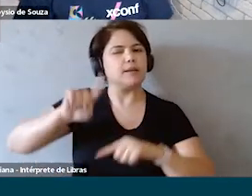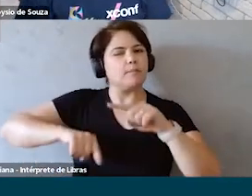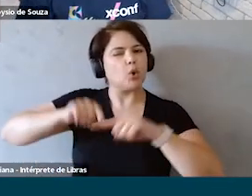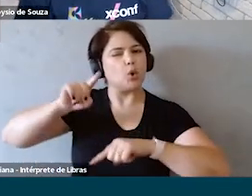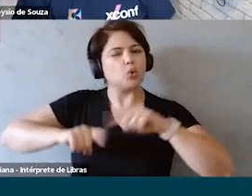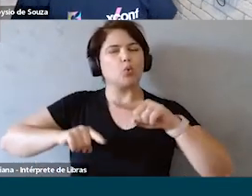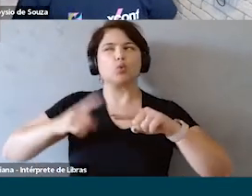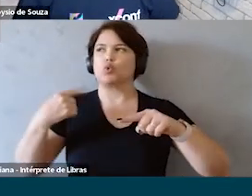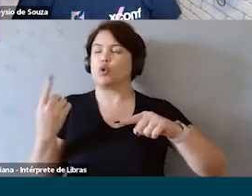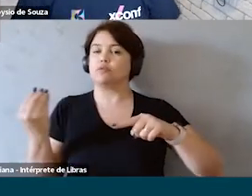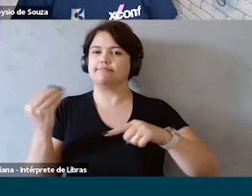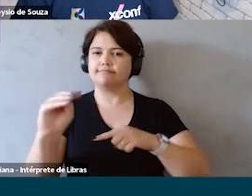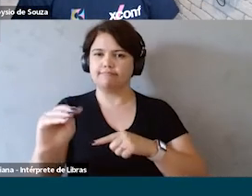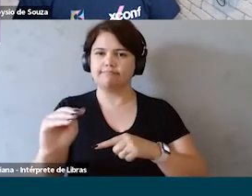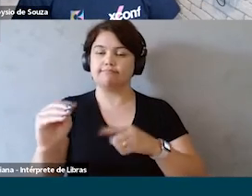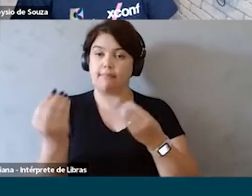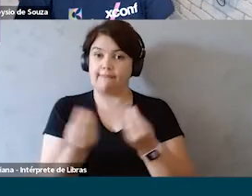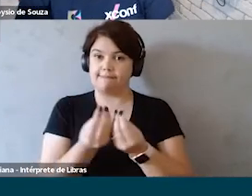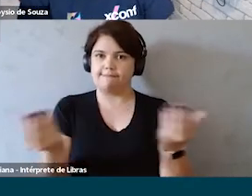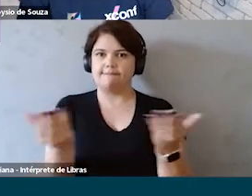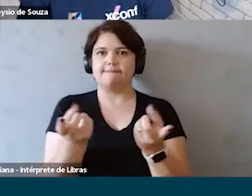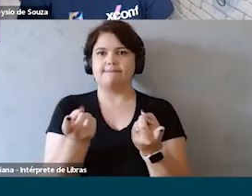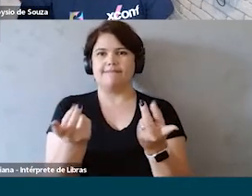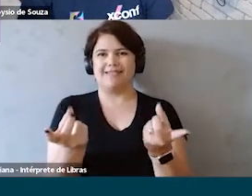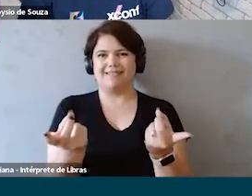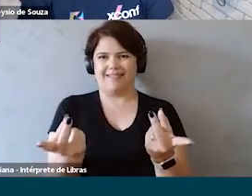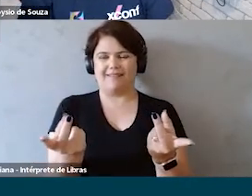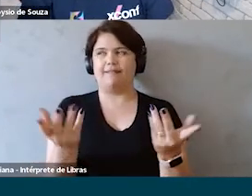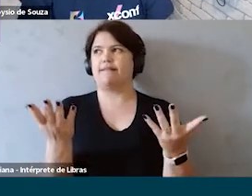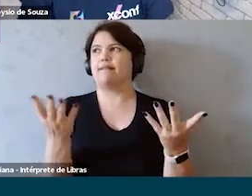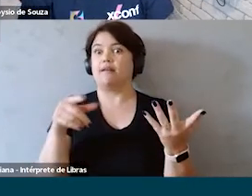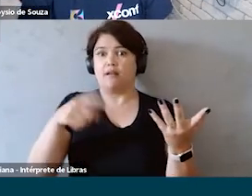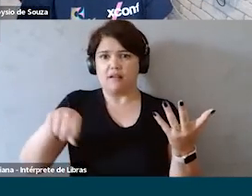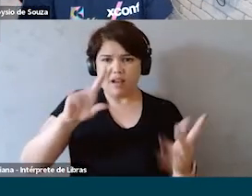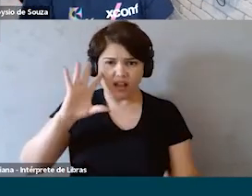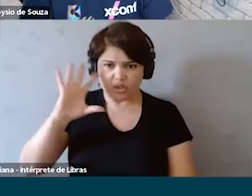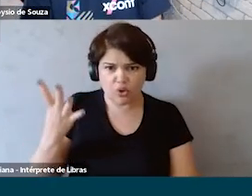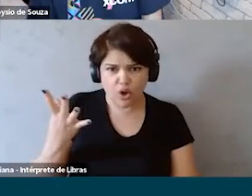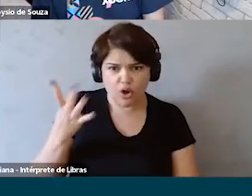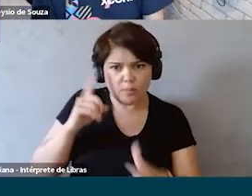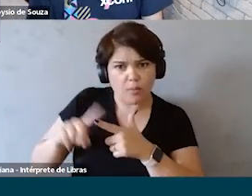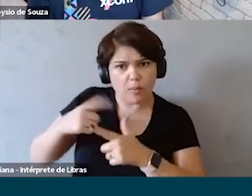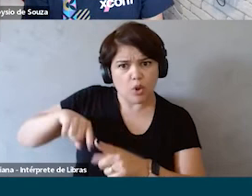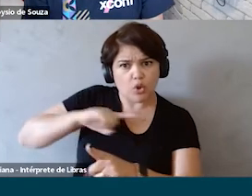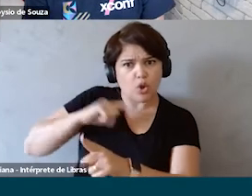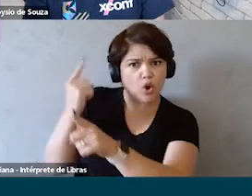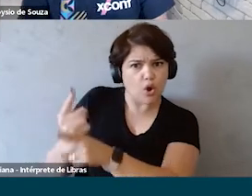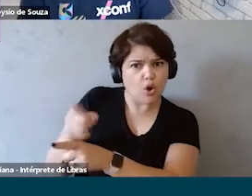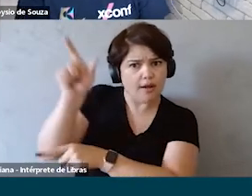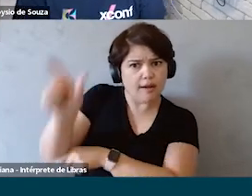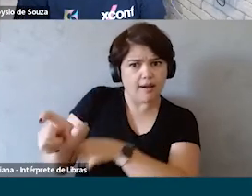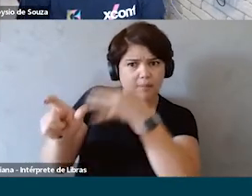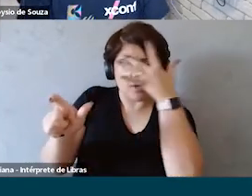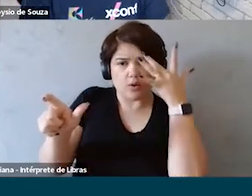aquele produto que a gente colocou no mercado ele vai resolver o problema que a gente identificou